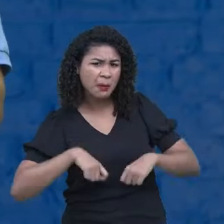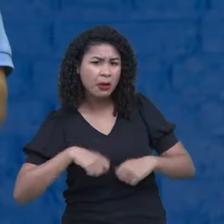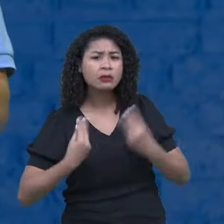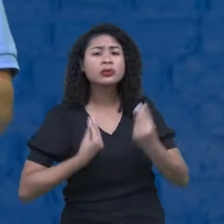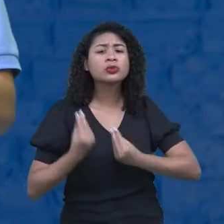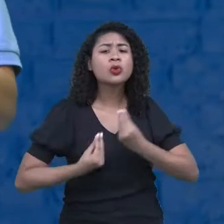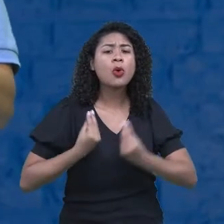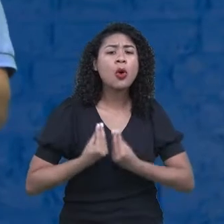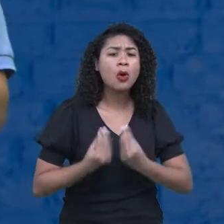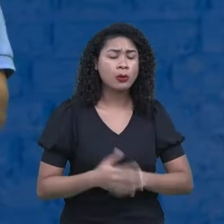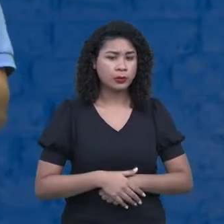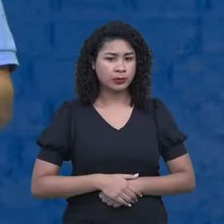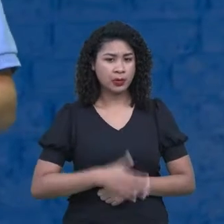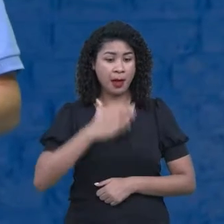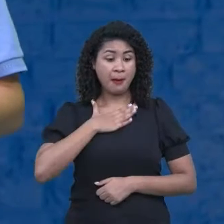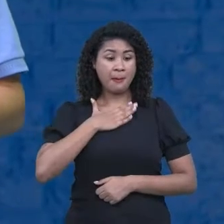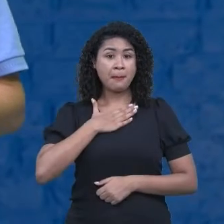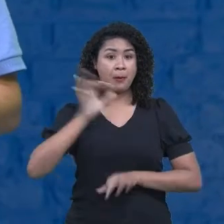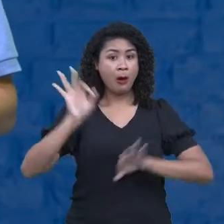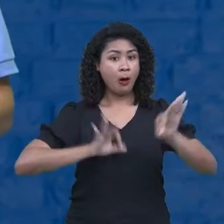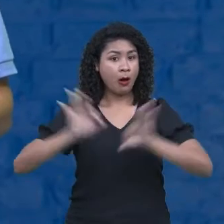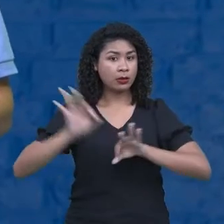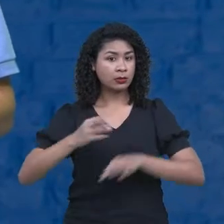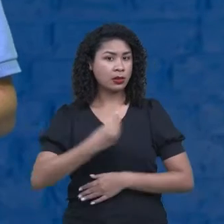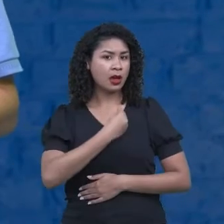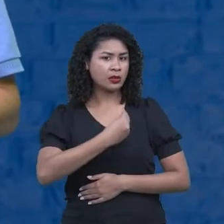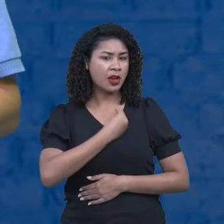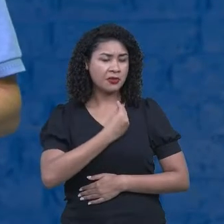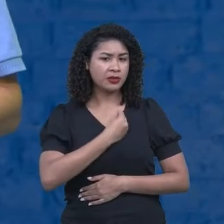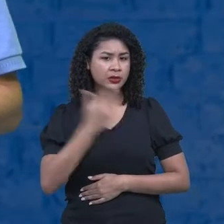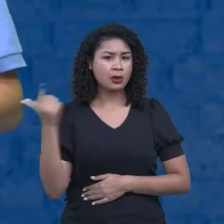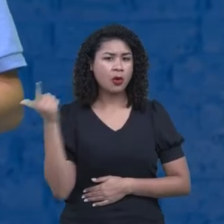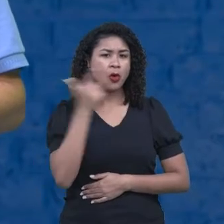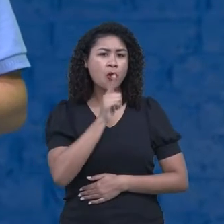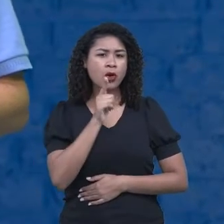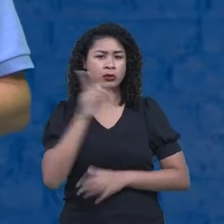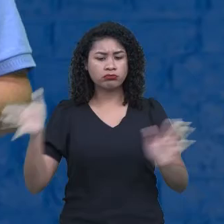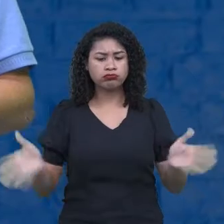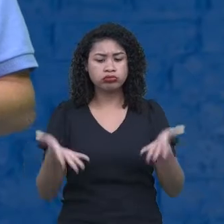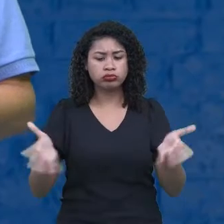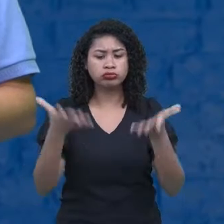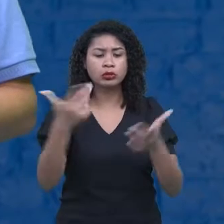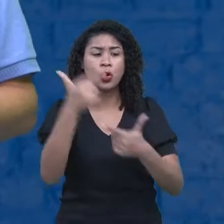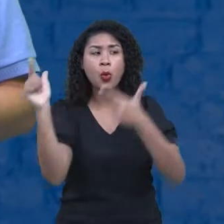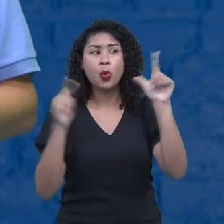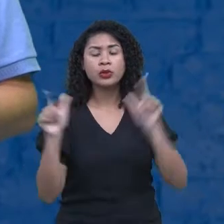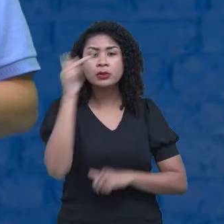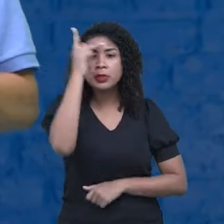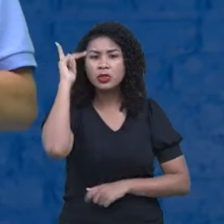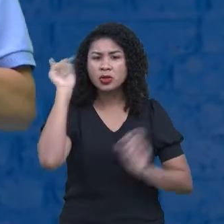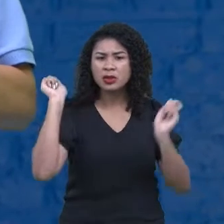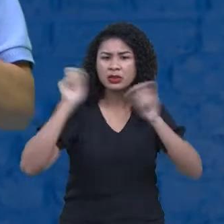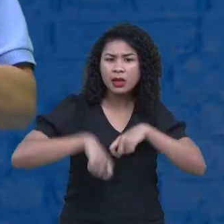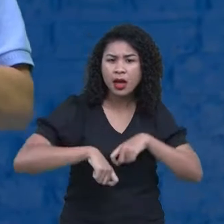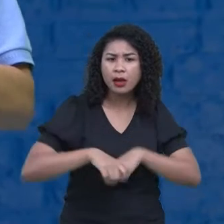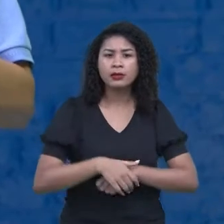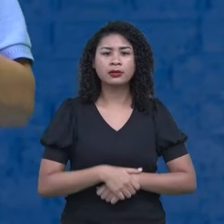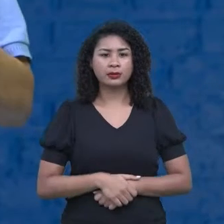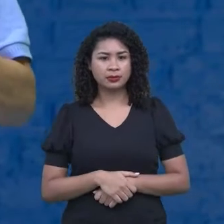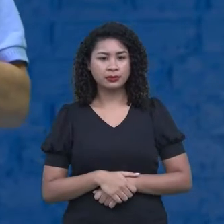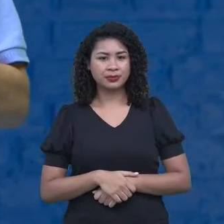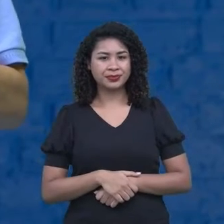projeto de vida vai ter um impacto? Ele tem que ir além. Não só beneficiar quem está